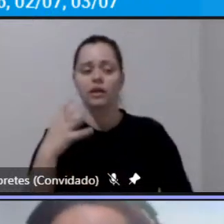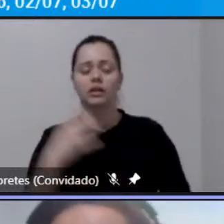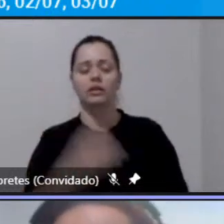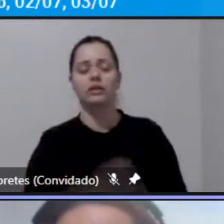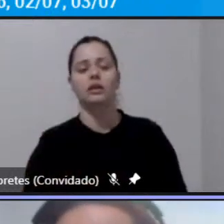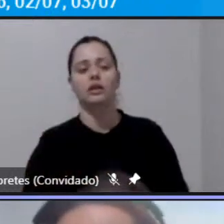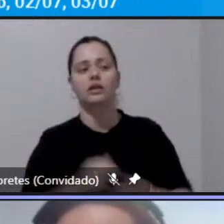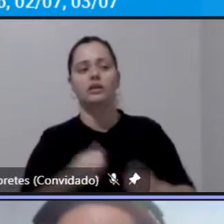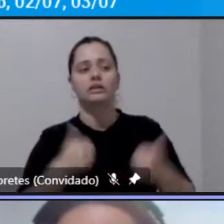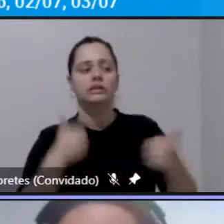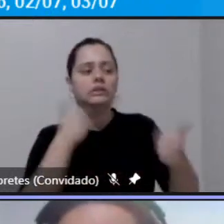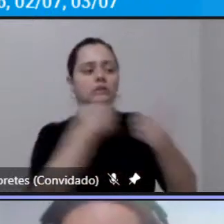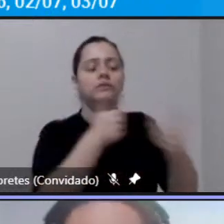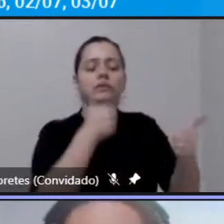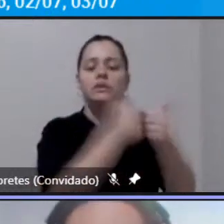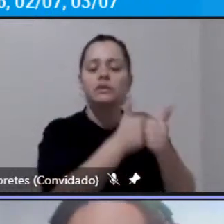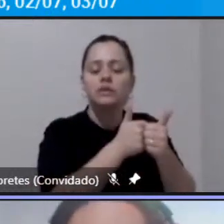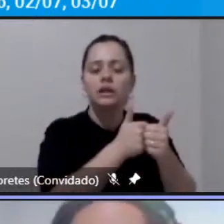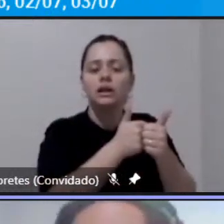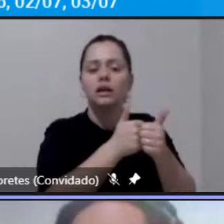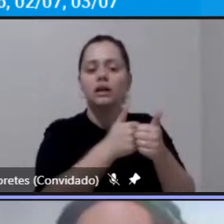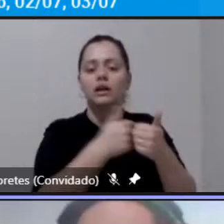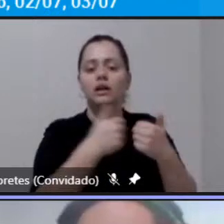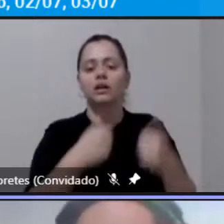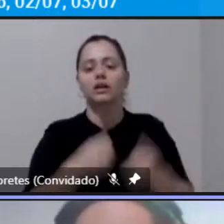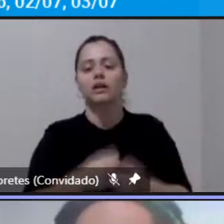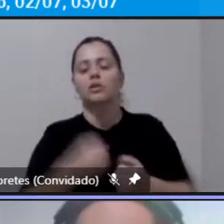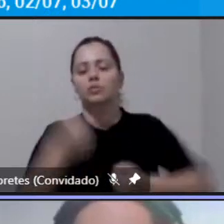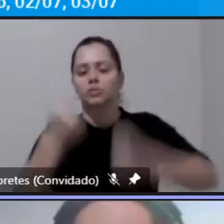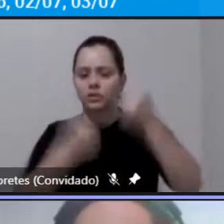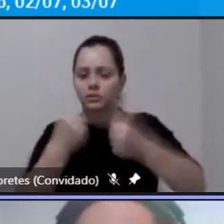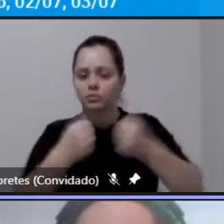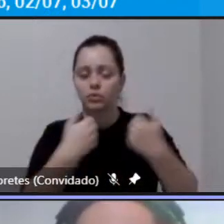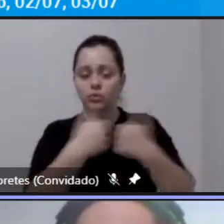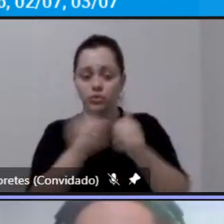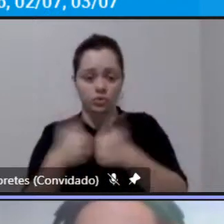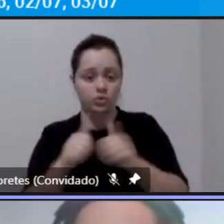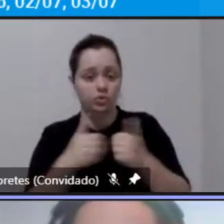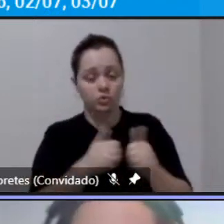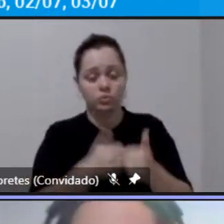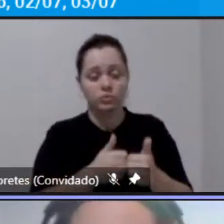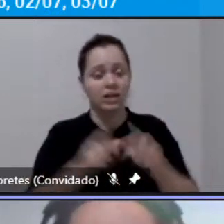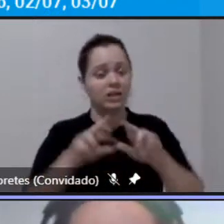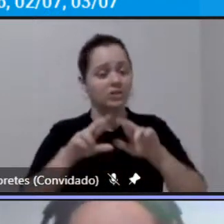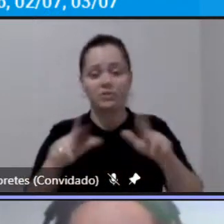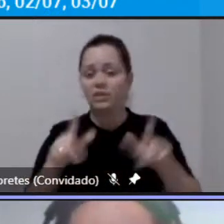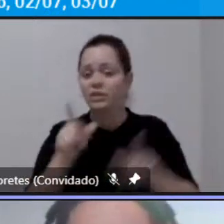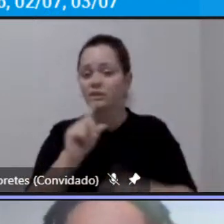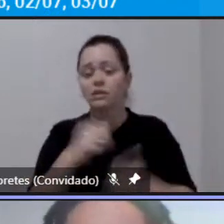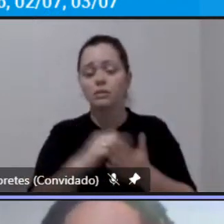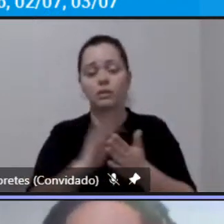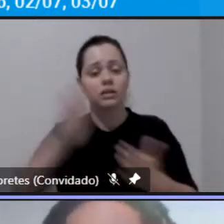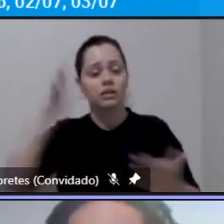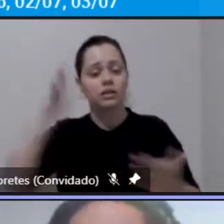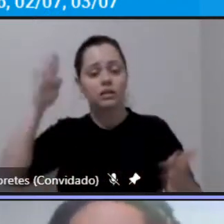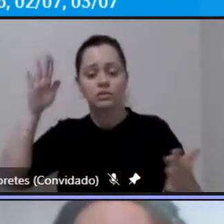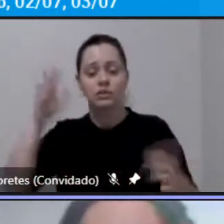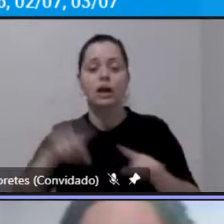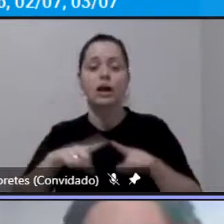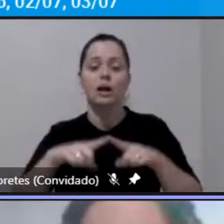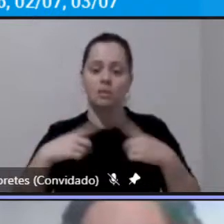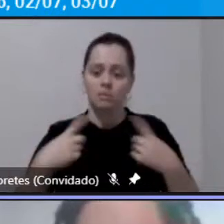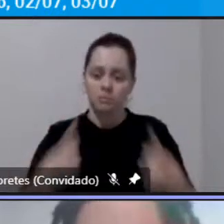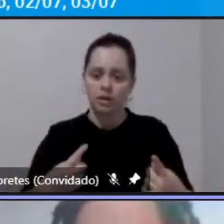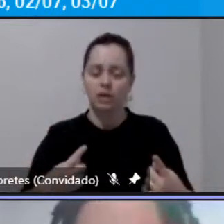e do transporte por ônibus esse tempo de viagem ele não é a diferença não é tão grande assim e ainda assim o